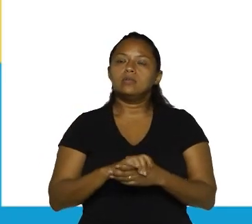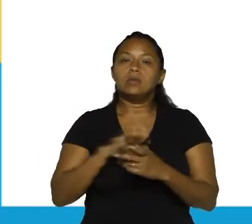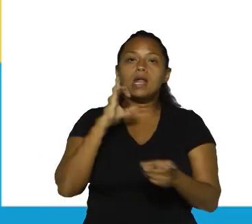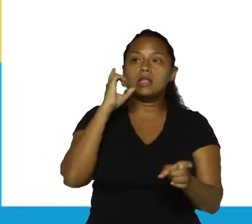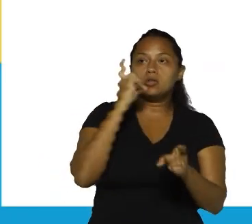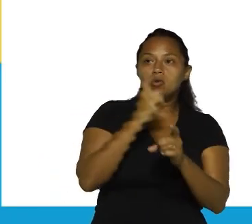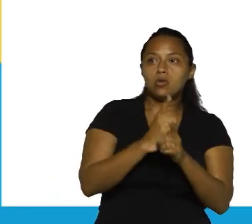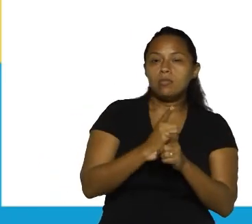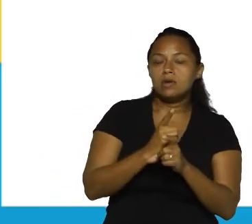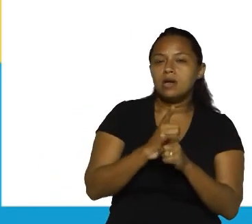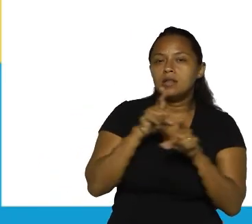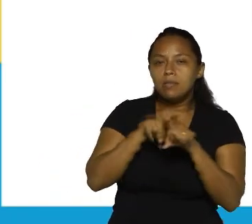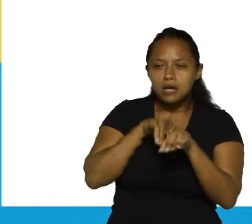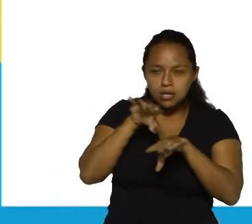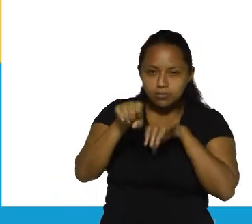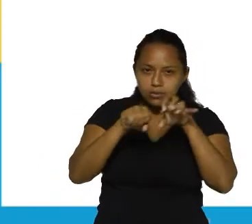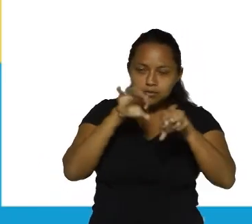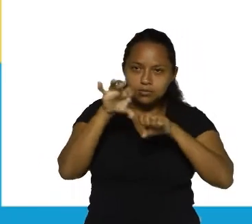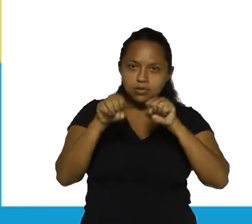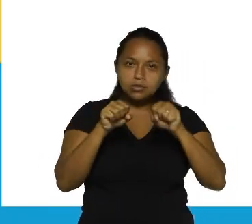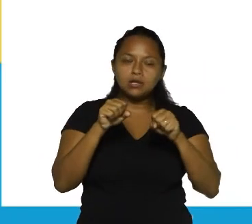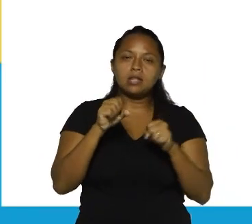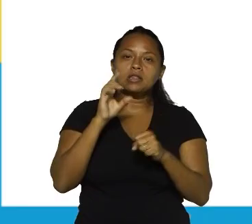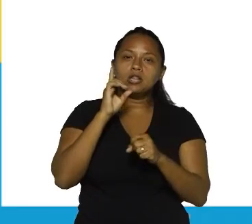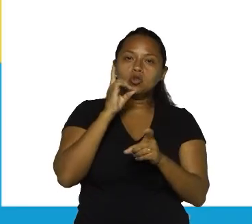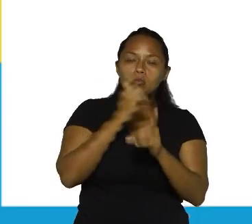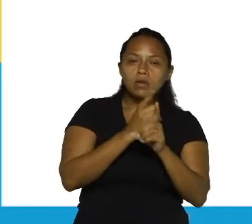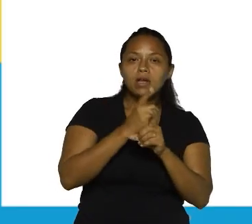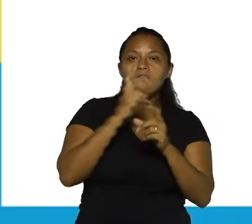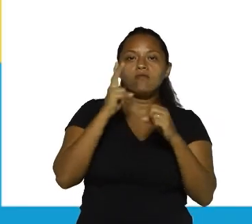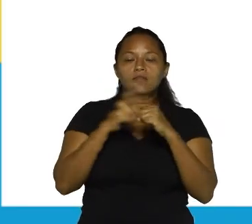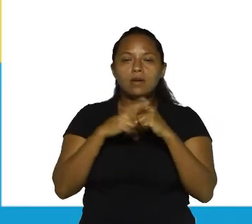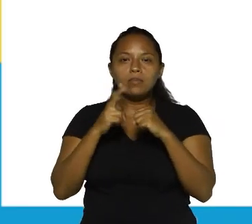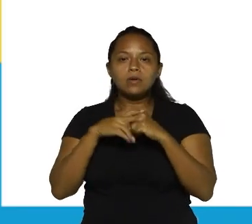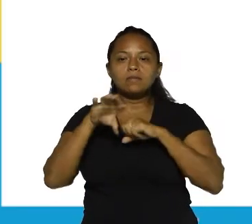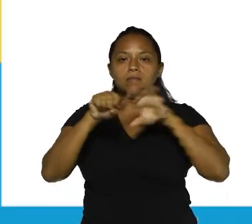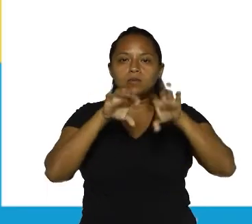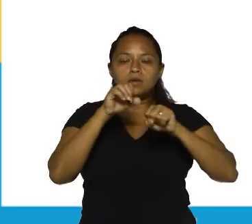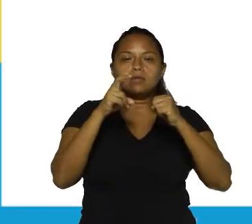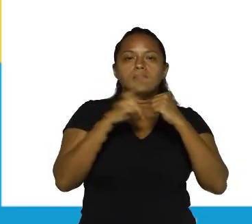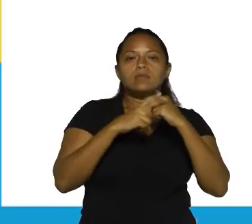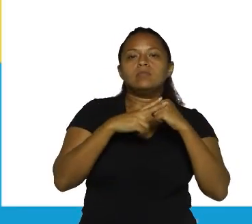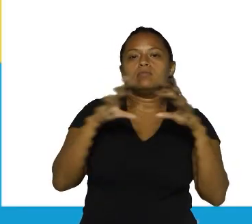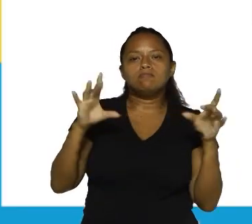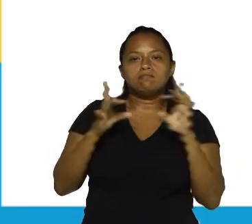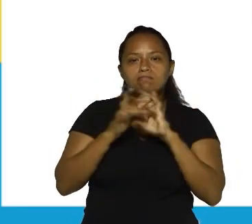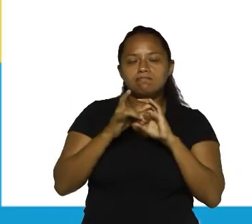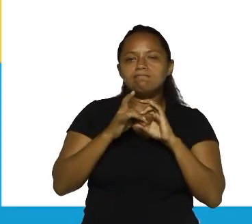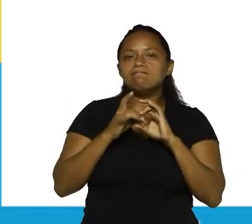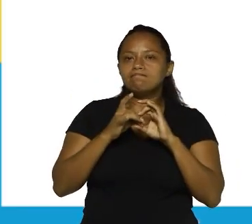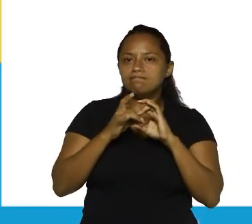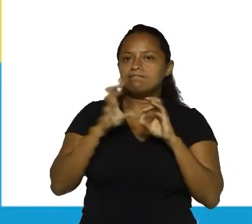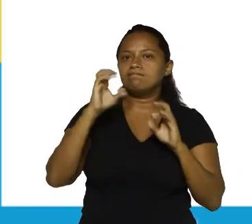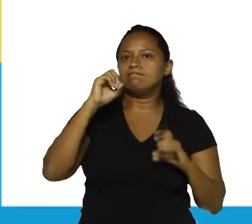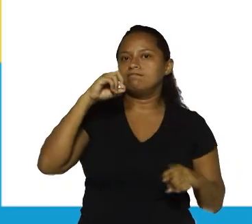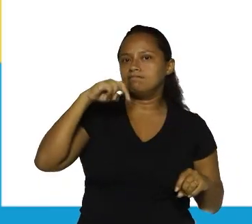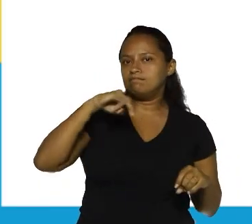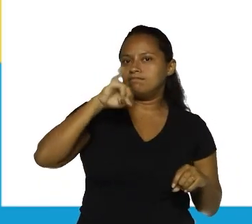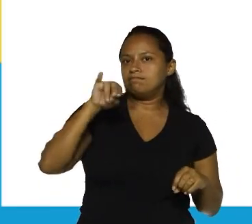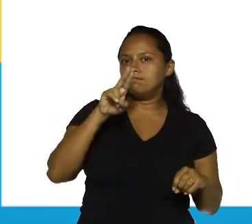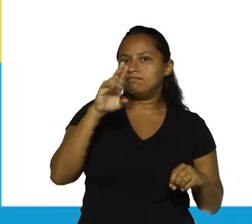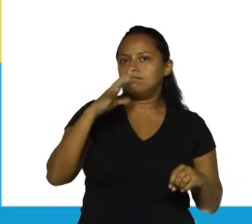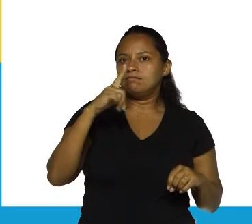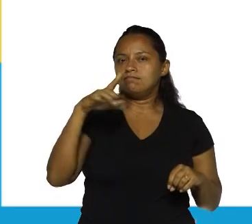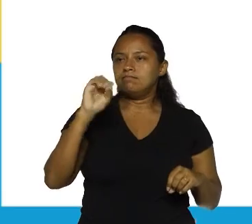descobrir e capturar. Descobrir é um verbo, capturar é outro e ambos estão conectados por meio de uma conjunção aditiva,